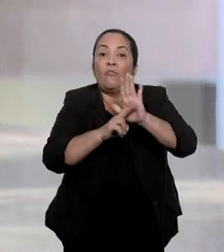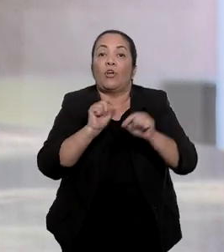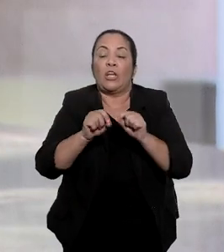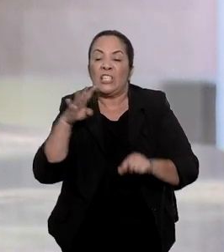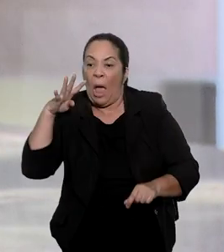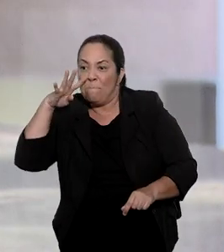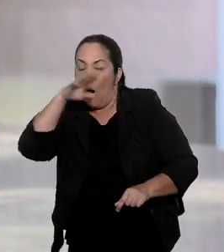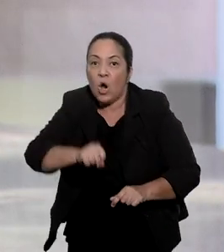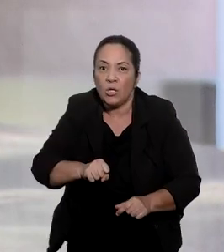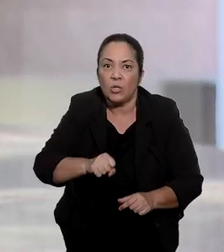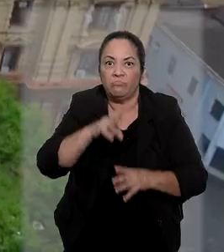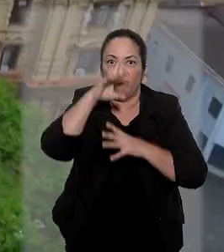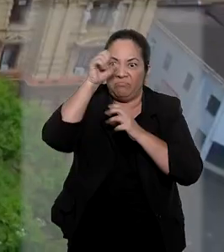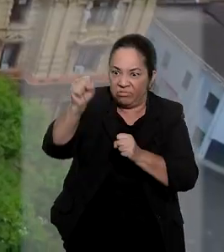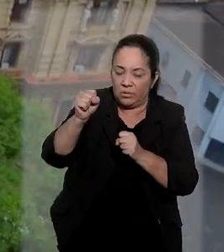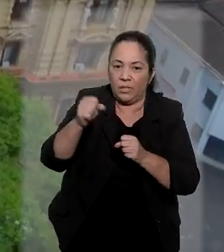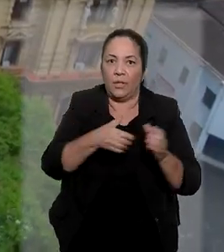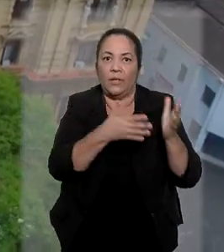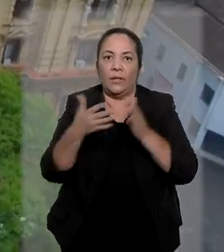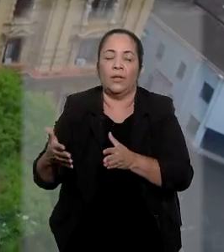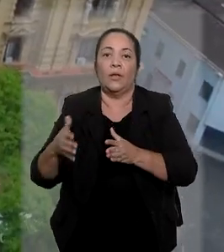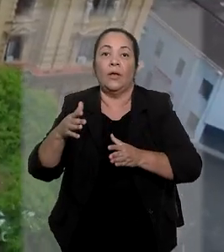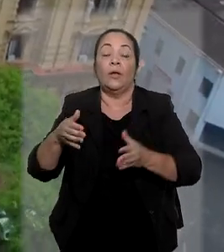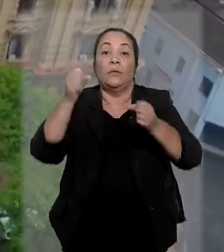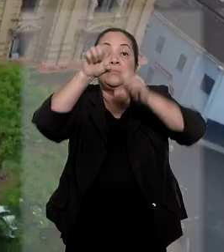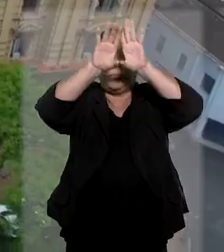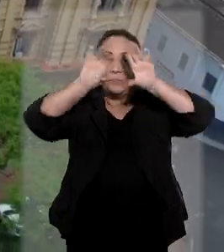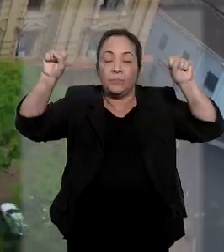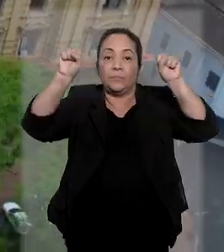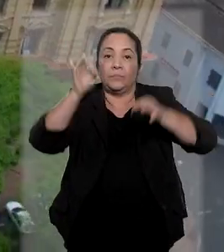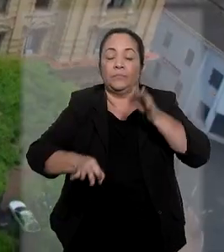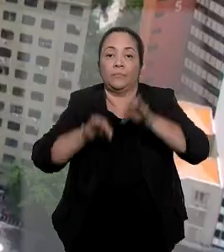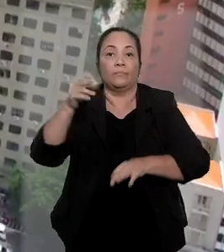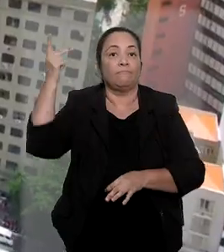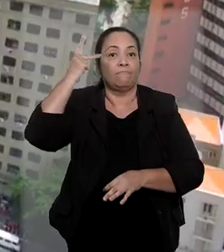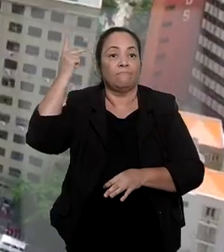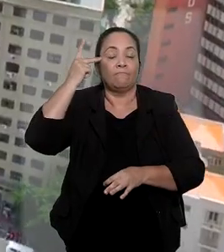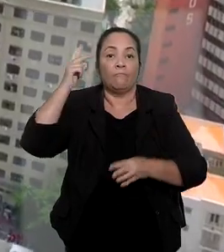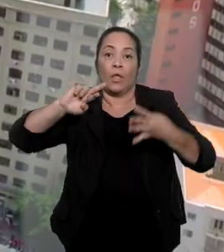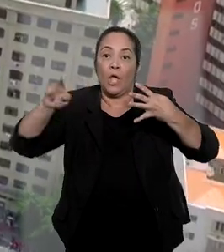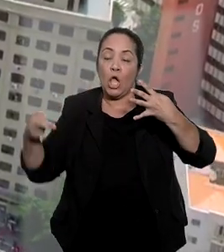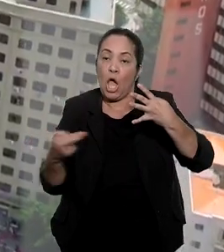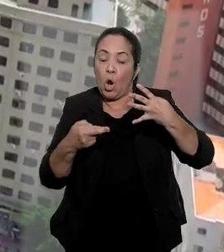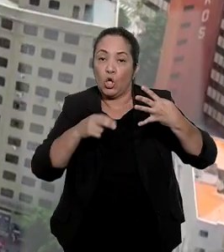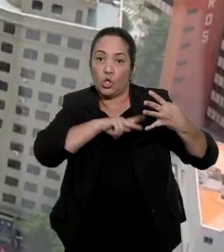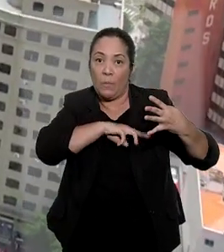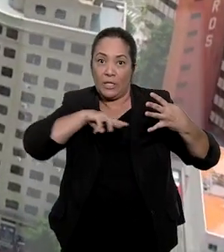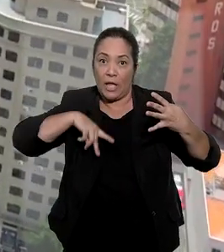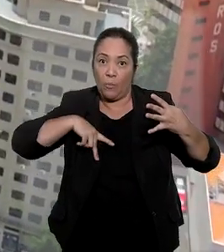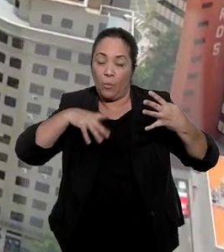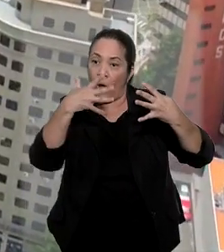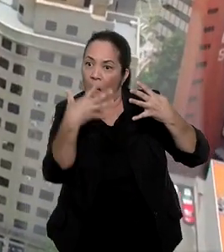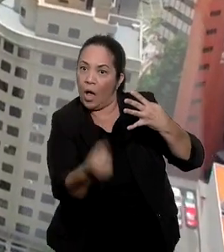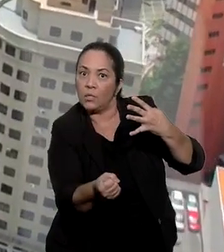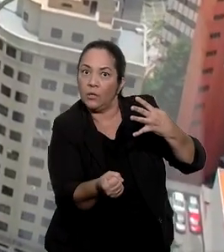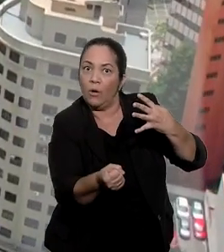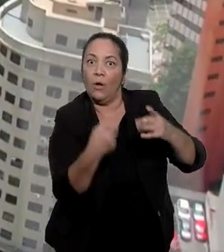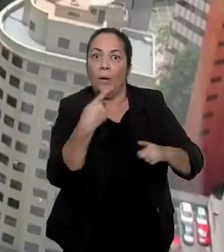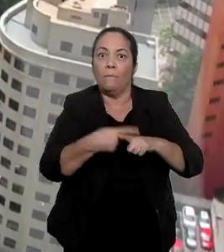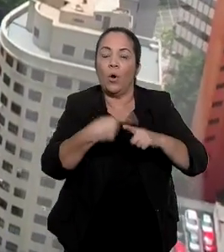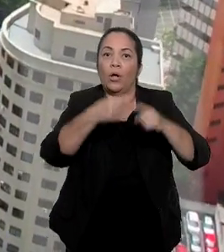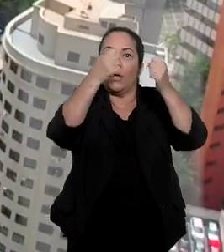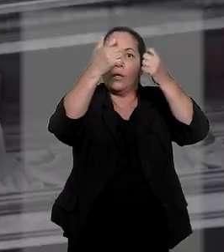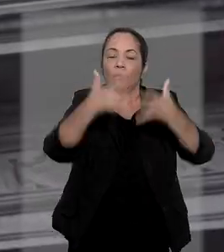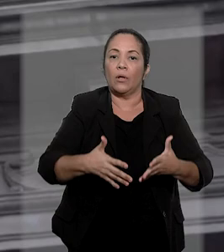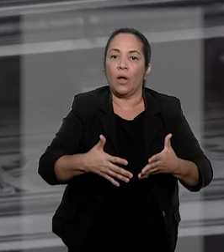o crime de abuso de autoridade. Já o Tribunal de Justiça de São Paulo deu provimento ao recurso do Ministério Público por concluir que,